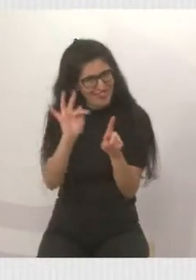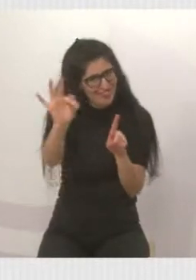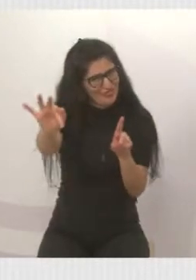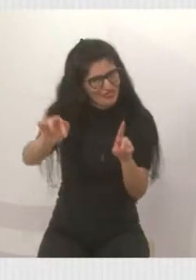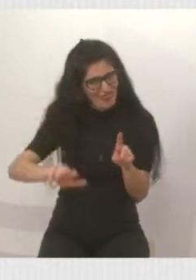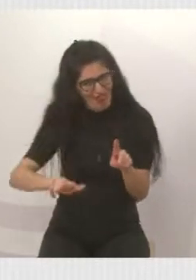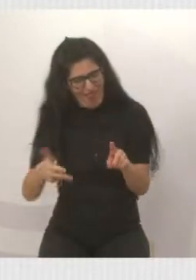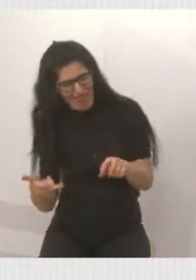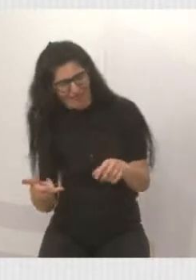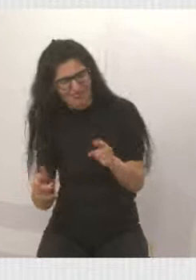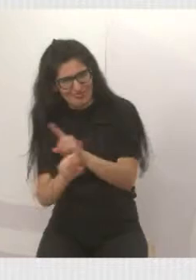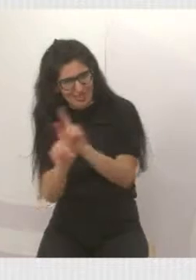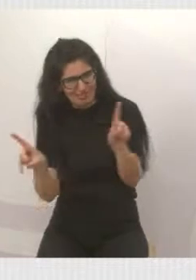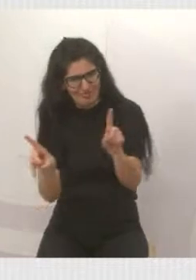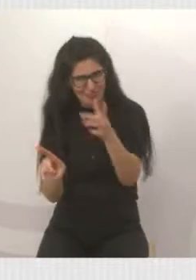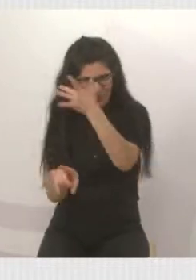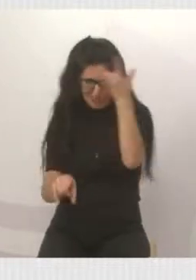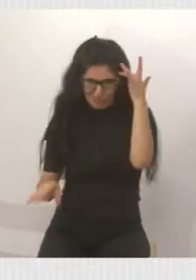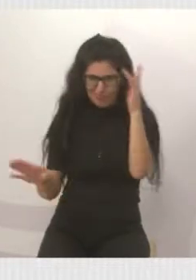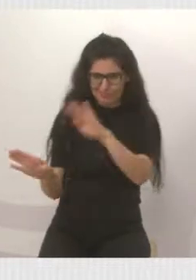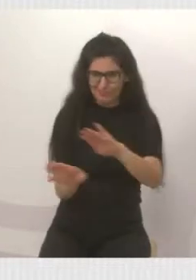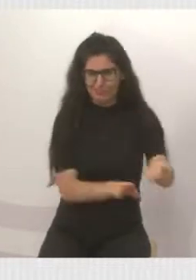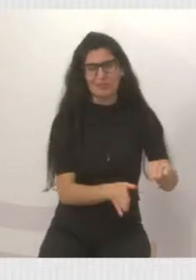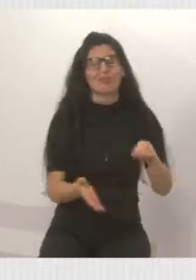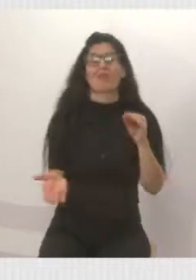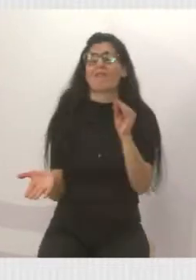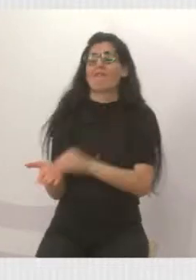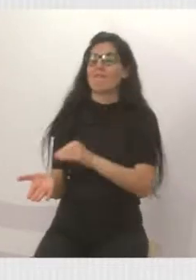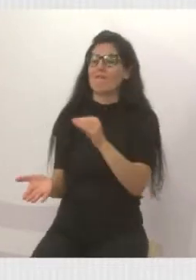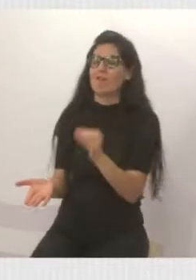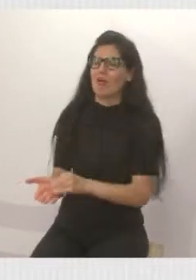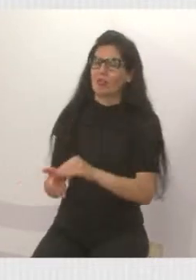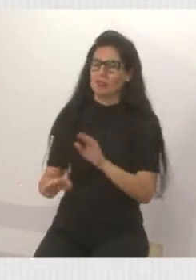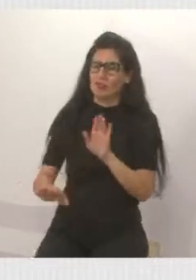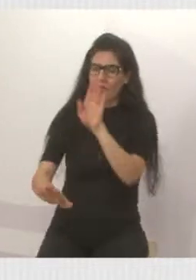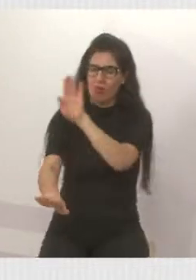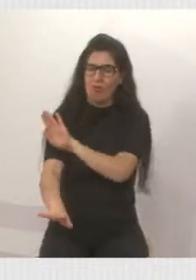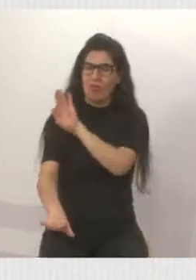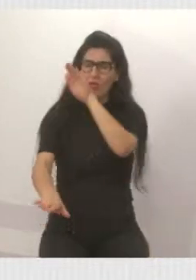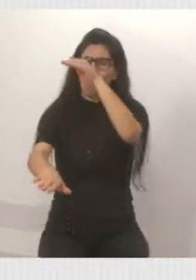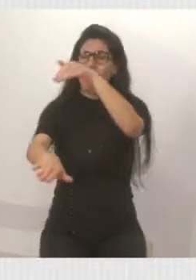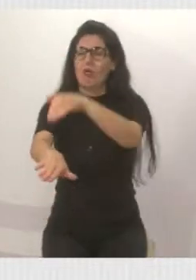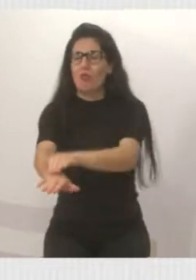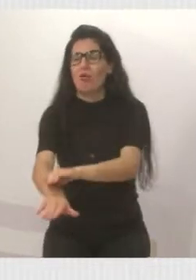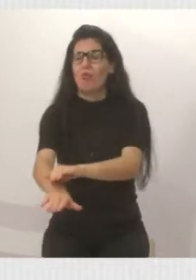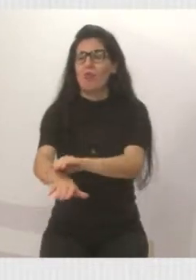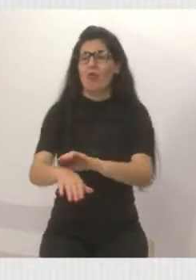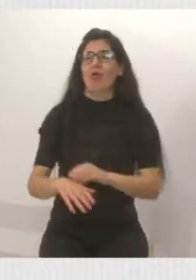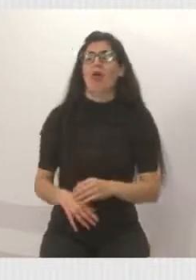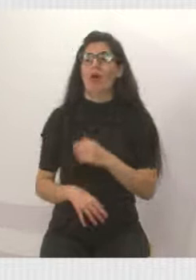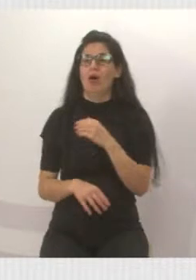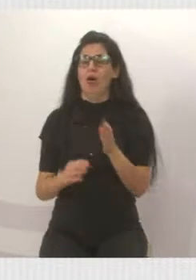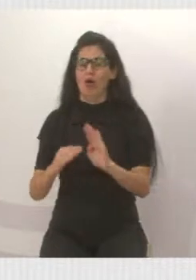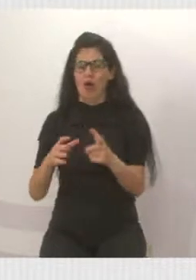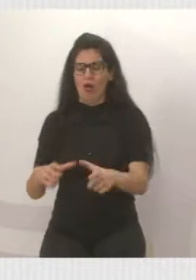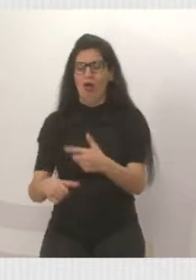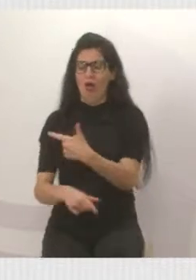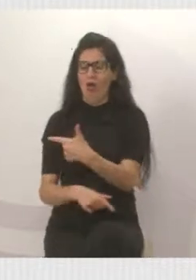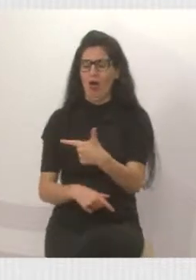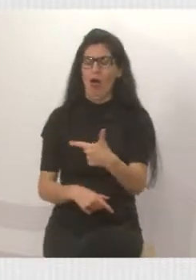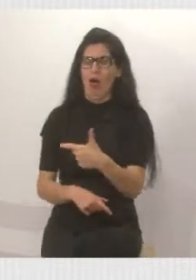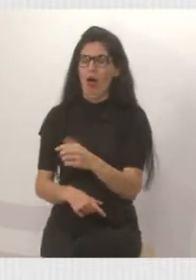Falta de lombada na estrada da outro santo, bairro 22 de abril.